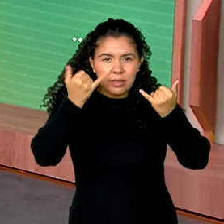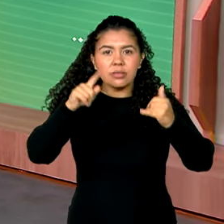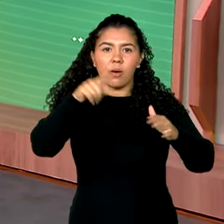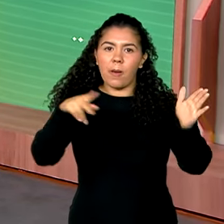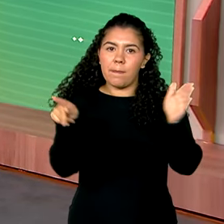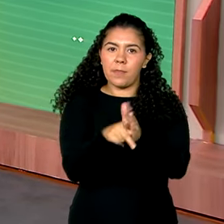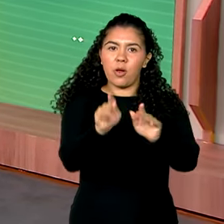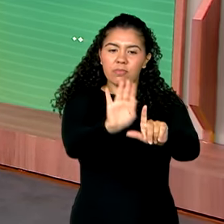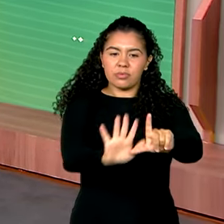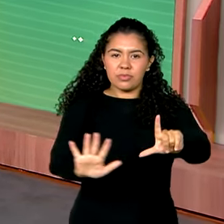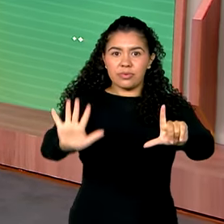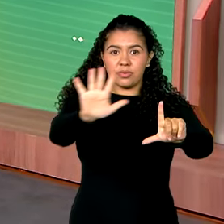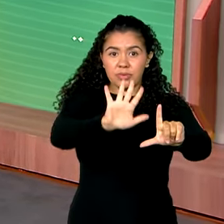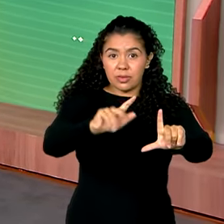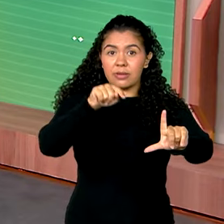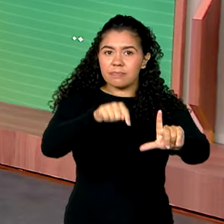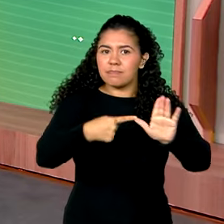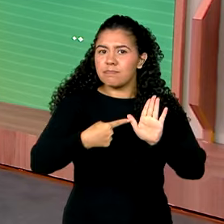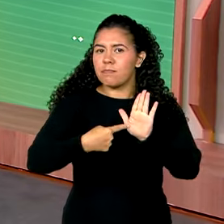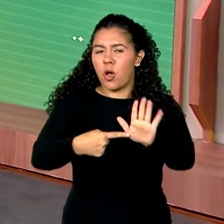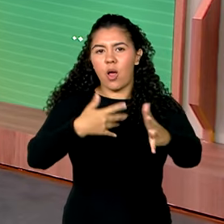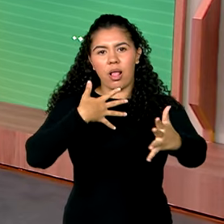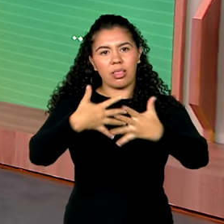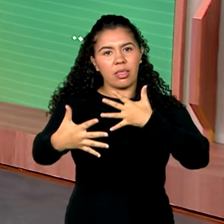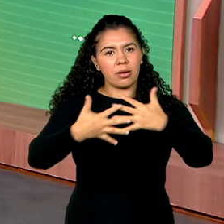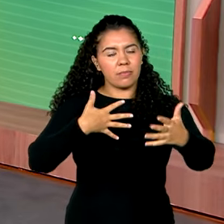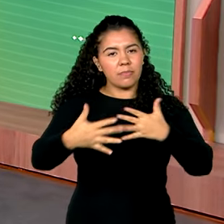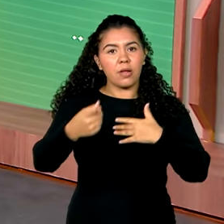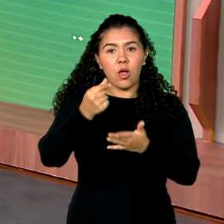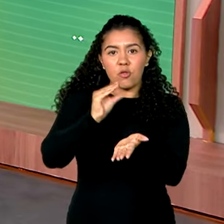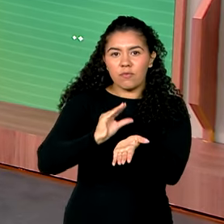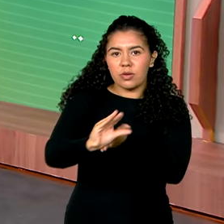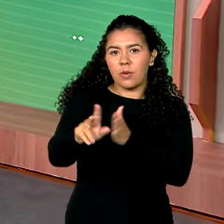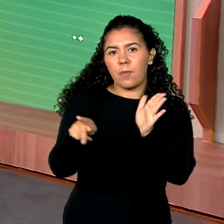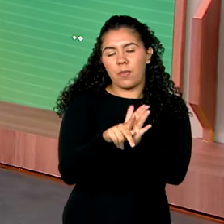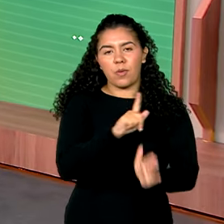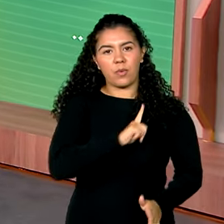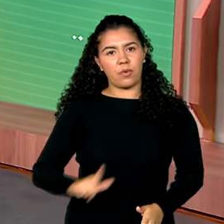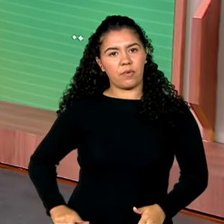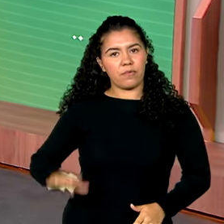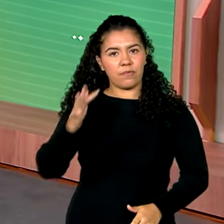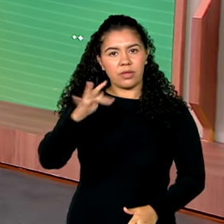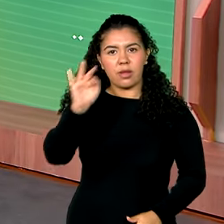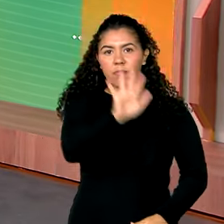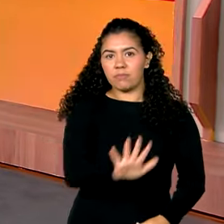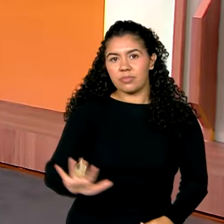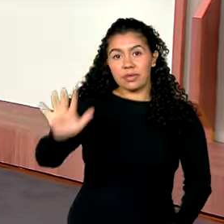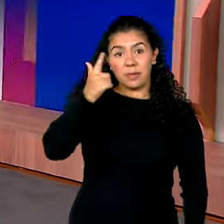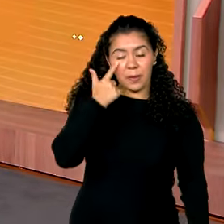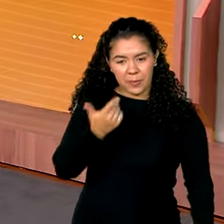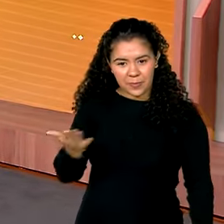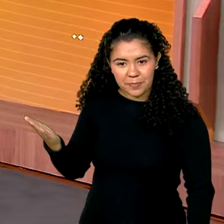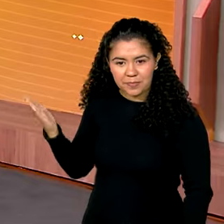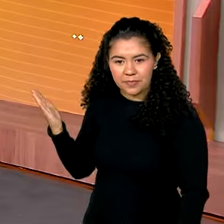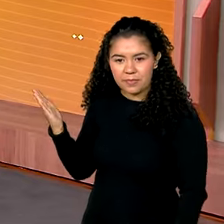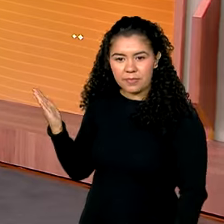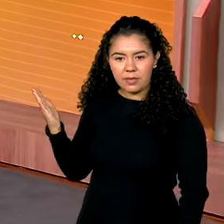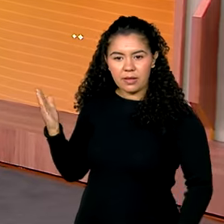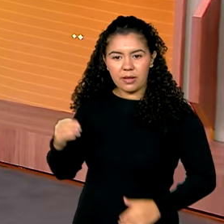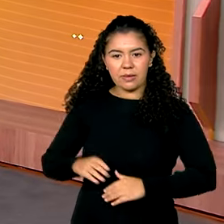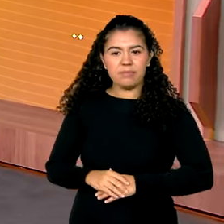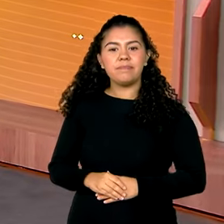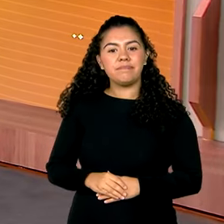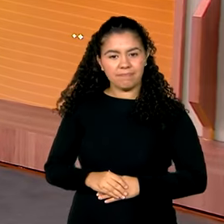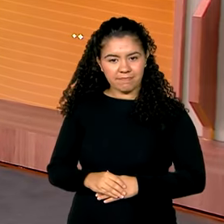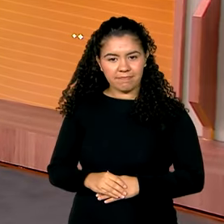Comunica BR, que mostra com transparência os investimentos federais em todo o país. Então, vamos ver? Olha,